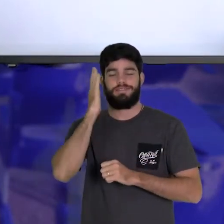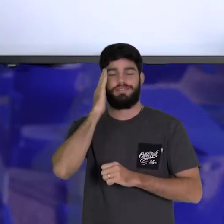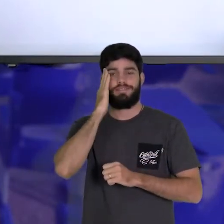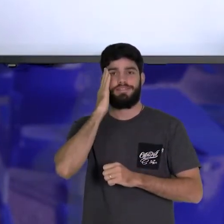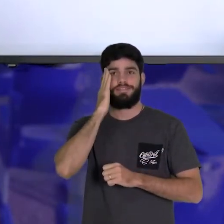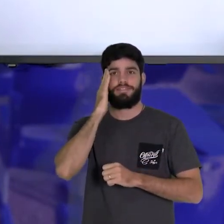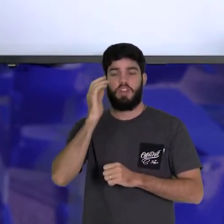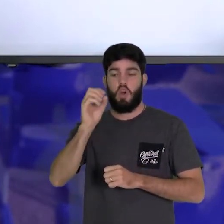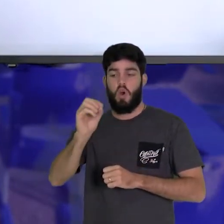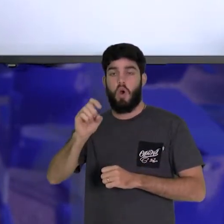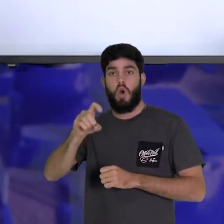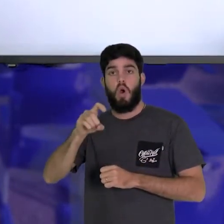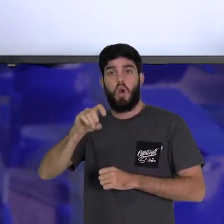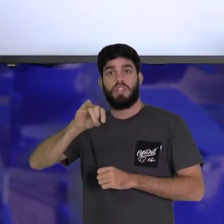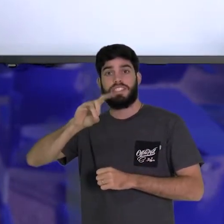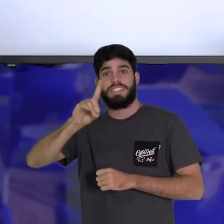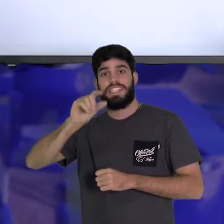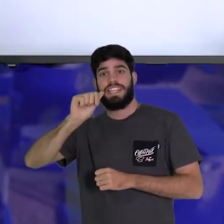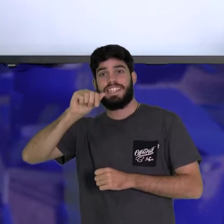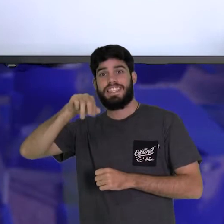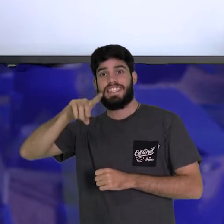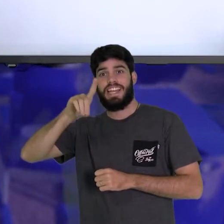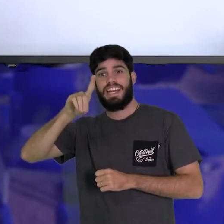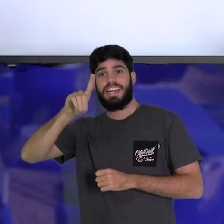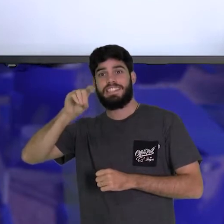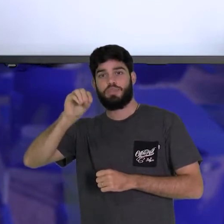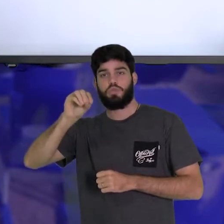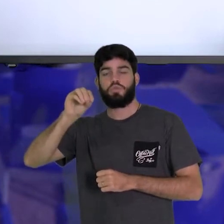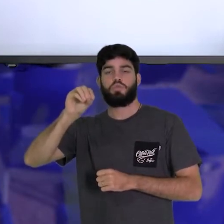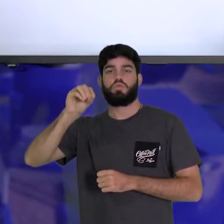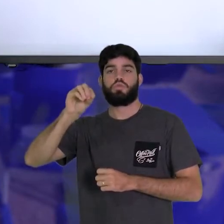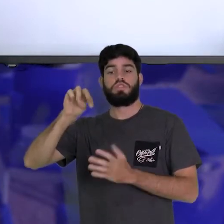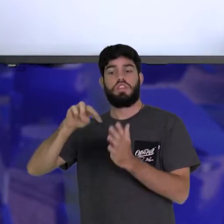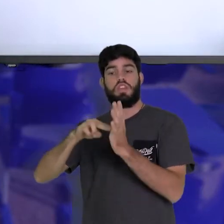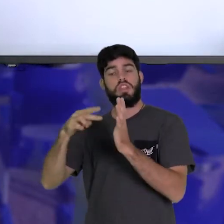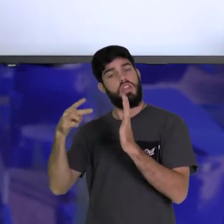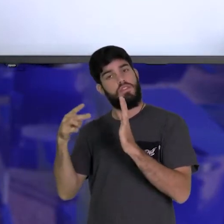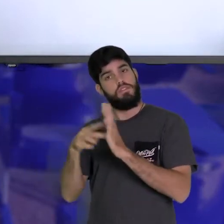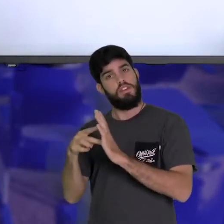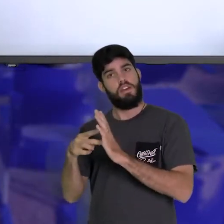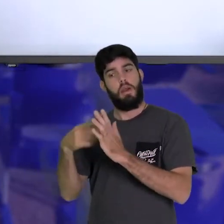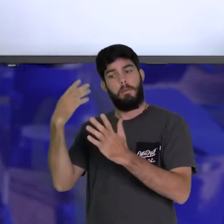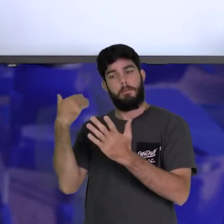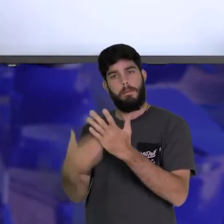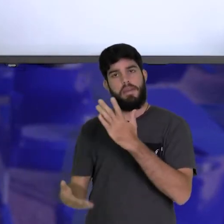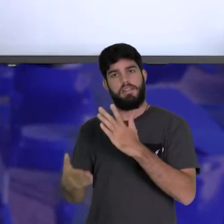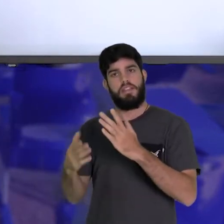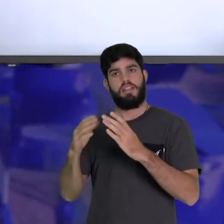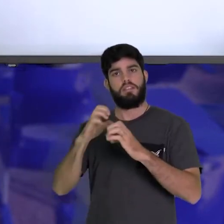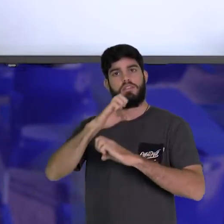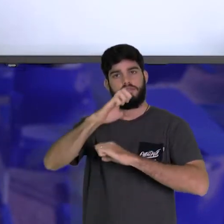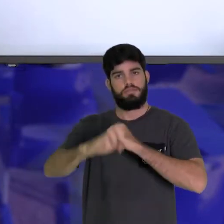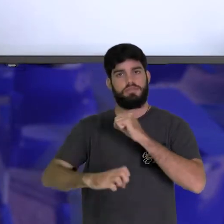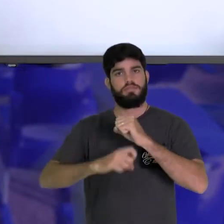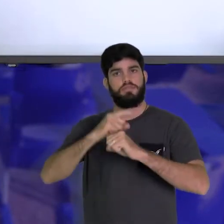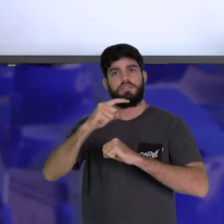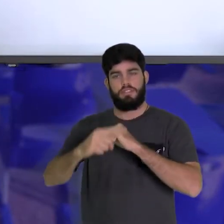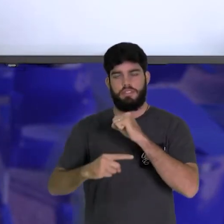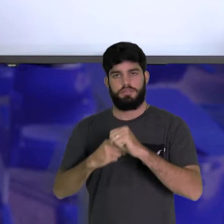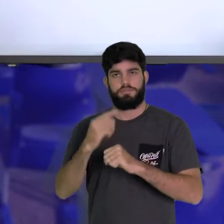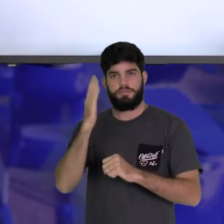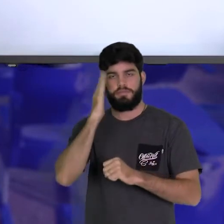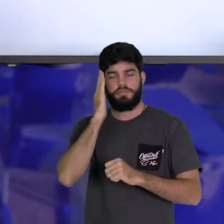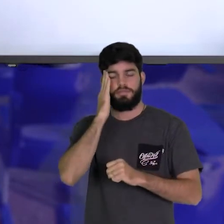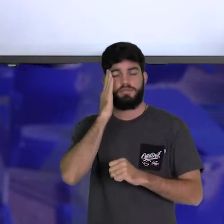Oxidando. Oxidando é perdendo elétrons. Já, reduzindo